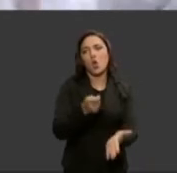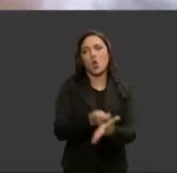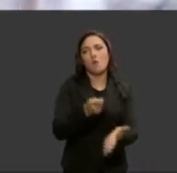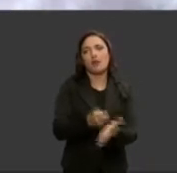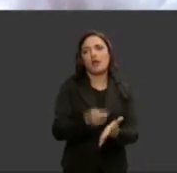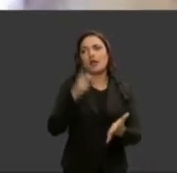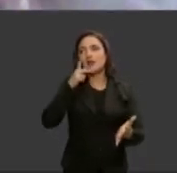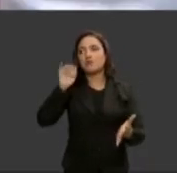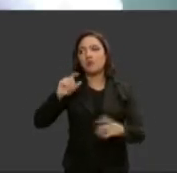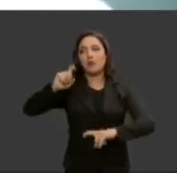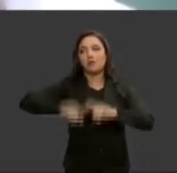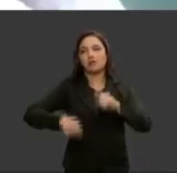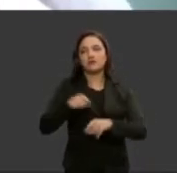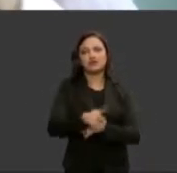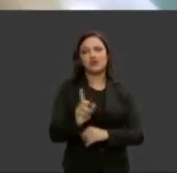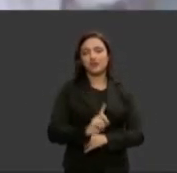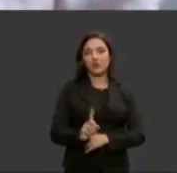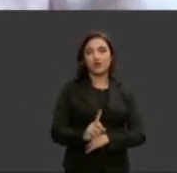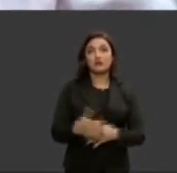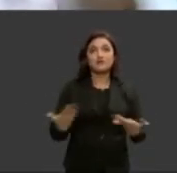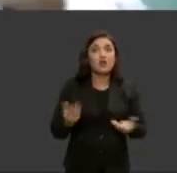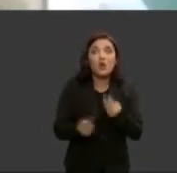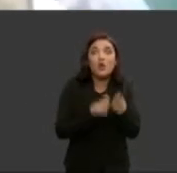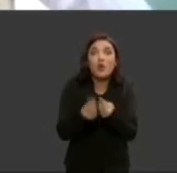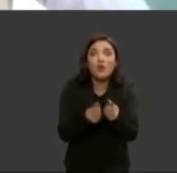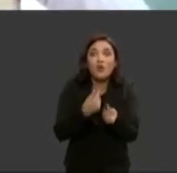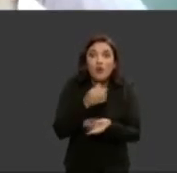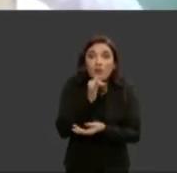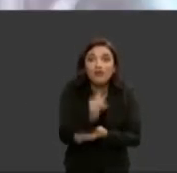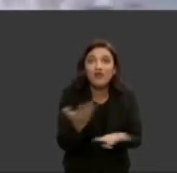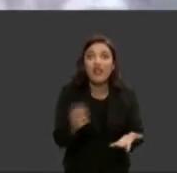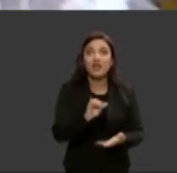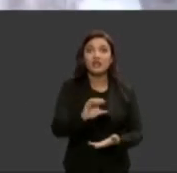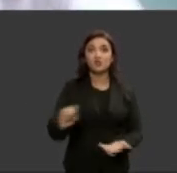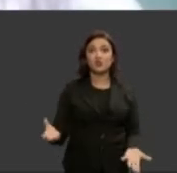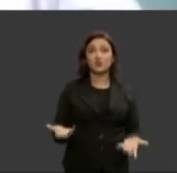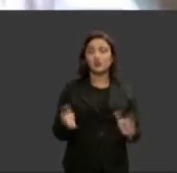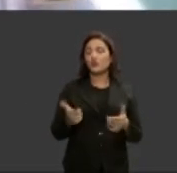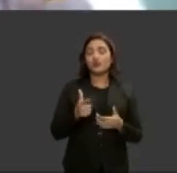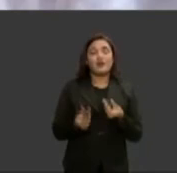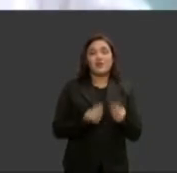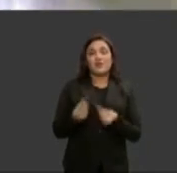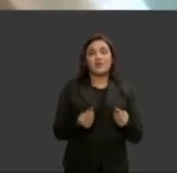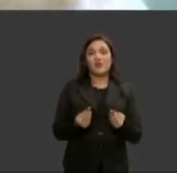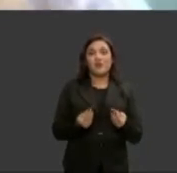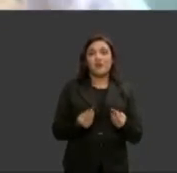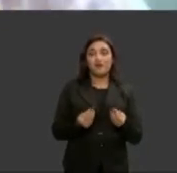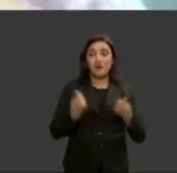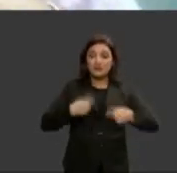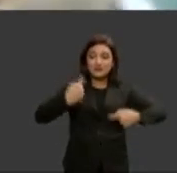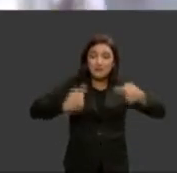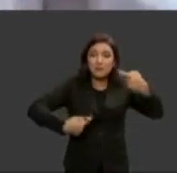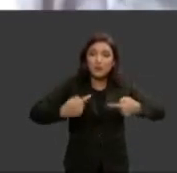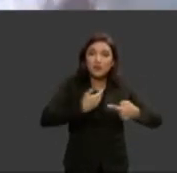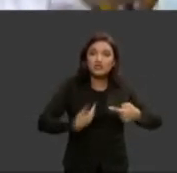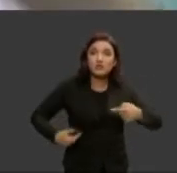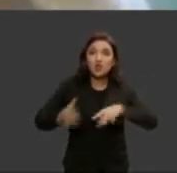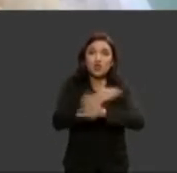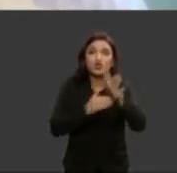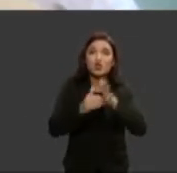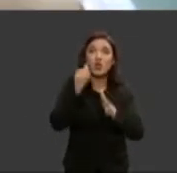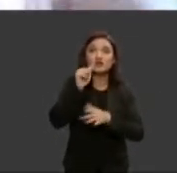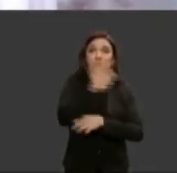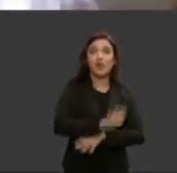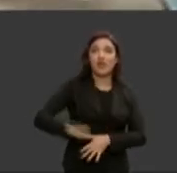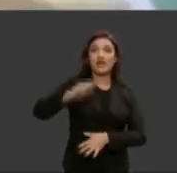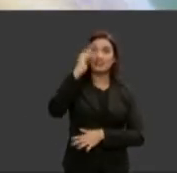opção eu tenho pra ela se não a política pública e como levar a política pública pra todas as mulheres num país continental num país